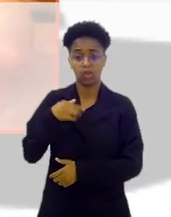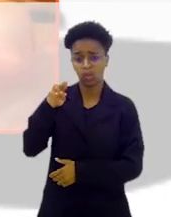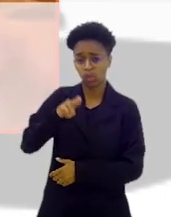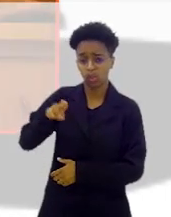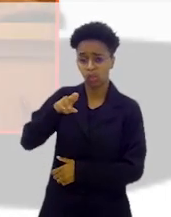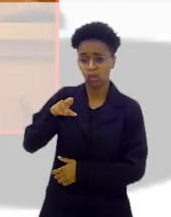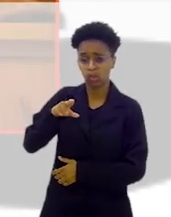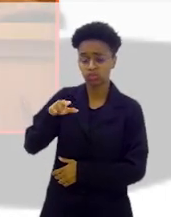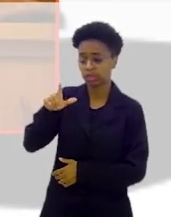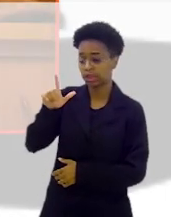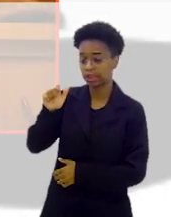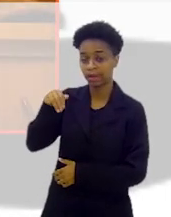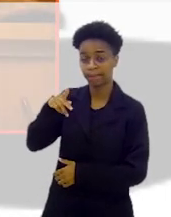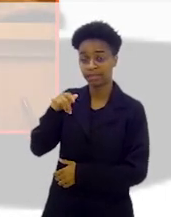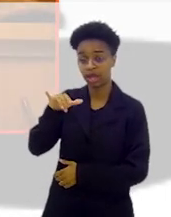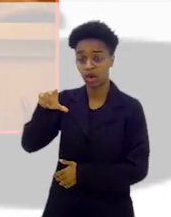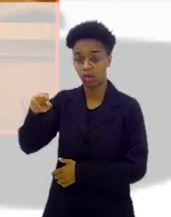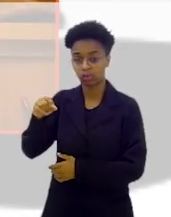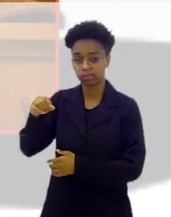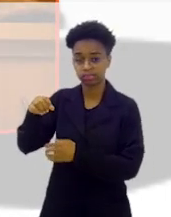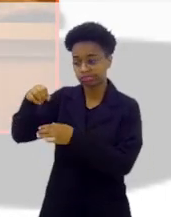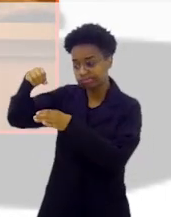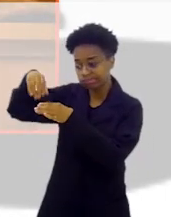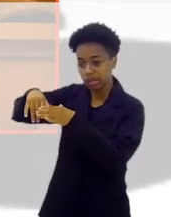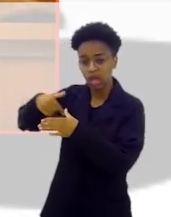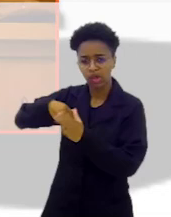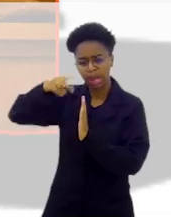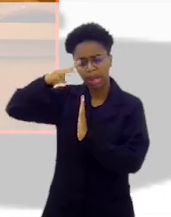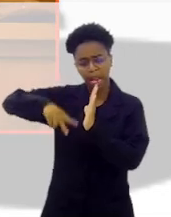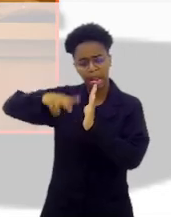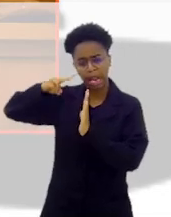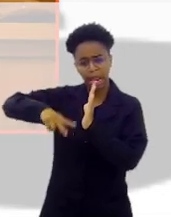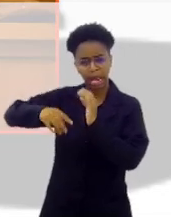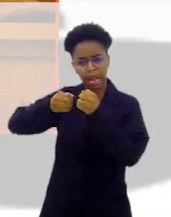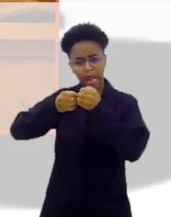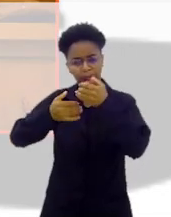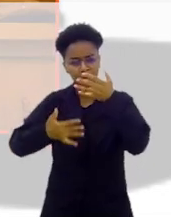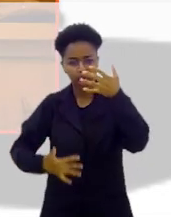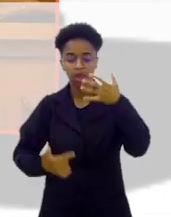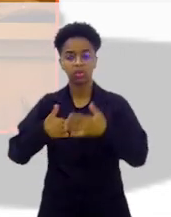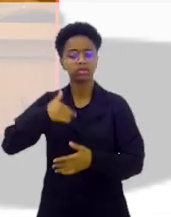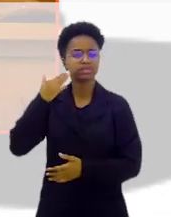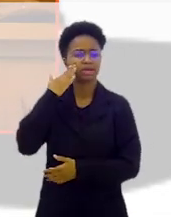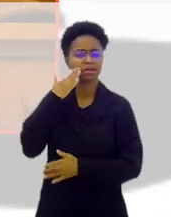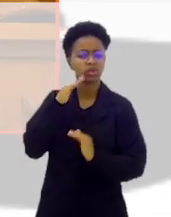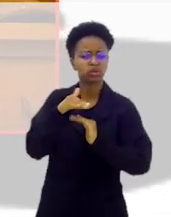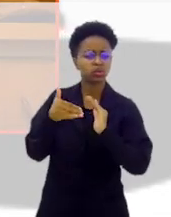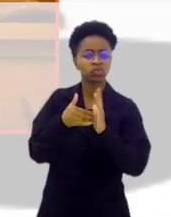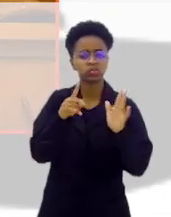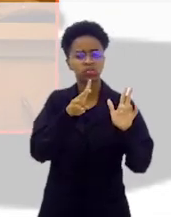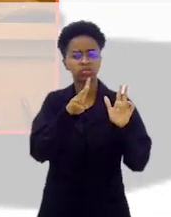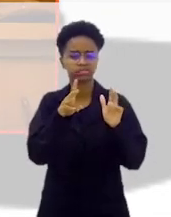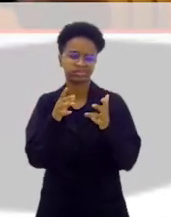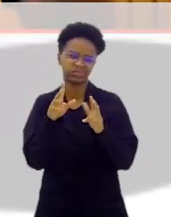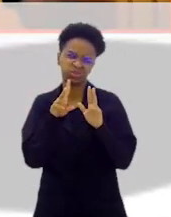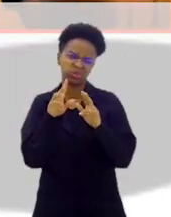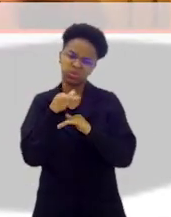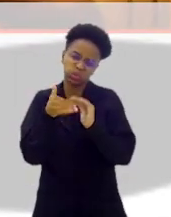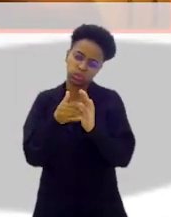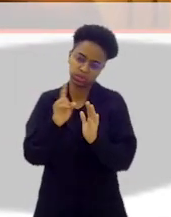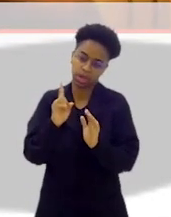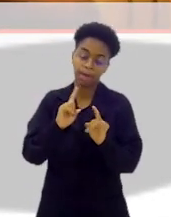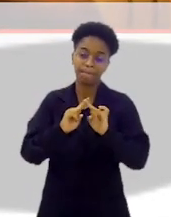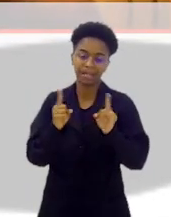Lampião, lia enciclopédias, eu sabia tudo sobre o Renoir, sabia tudo sobre o... Tudo entre